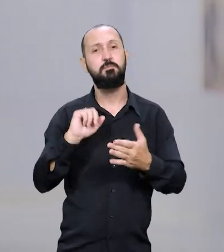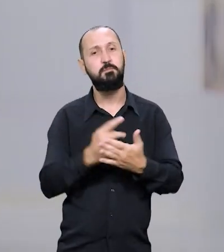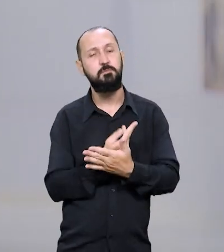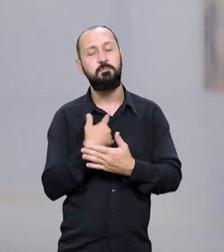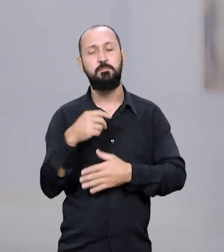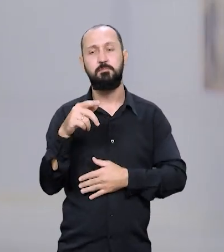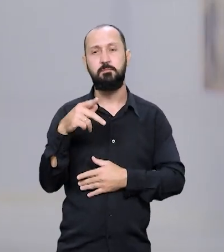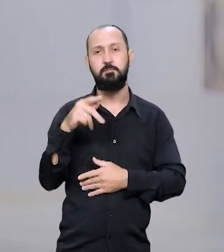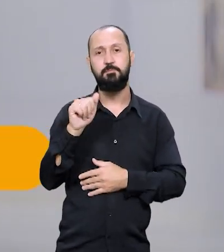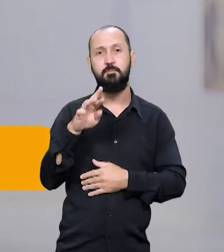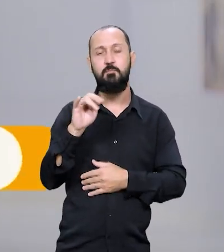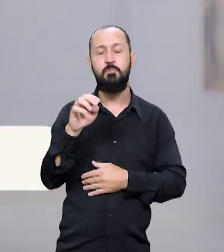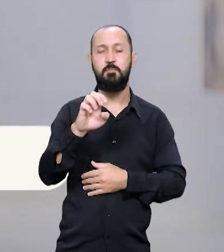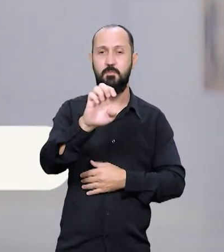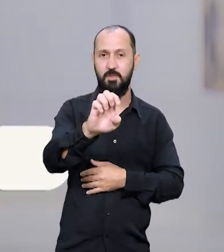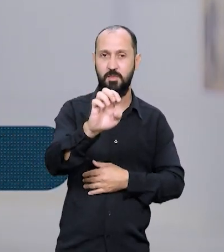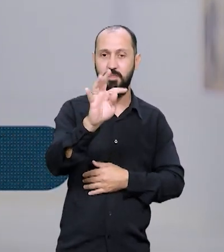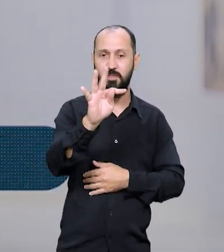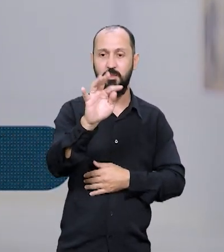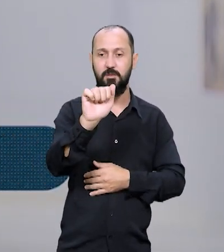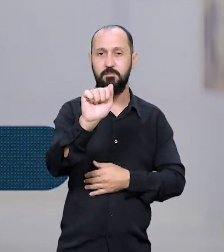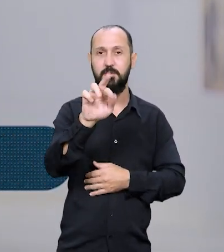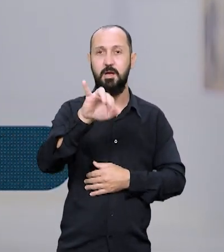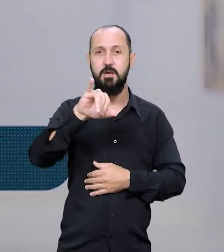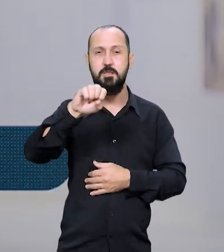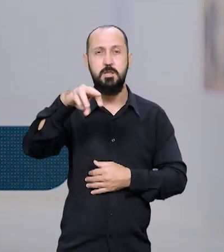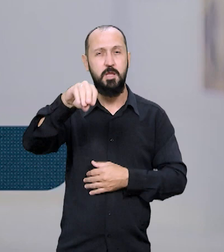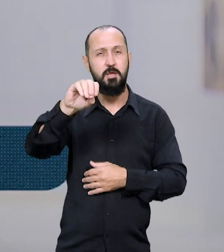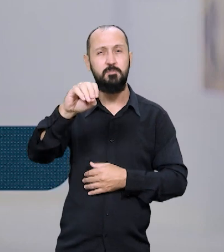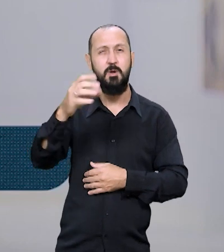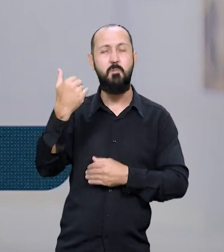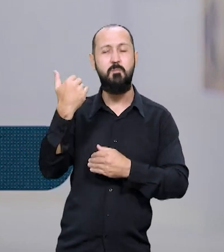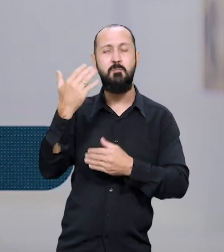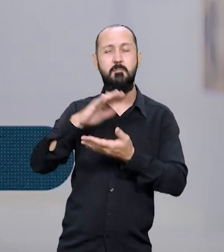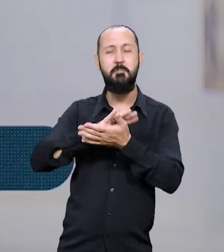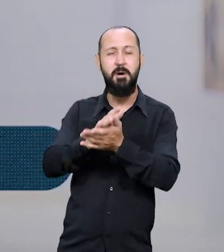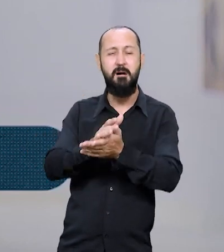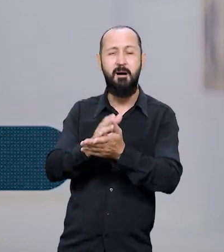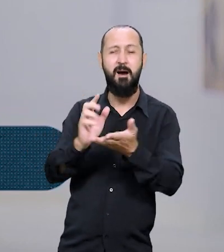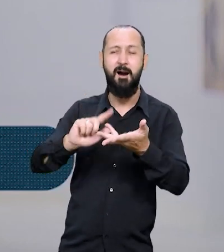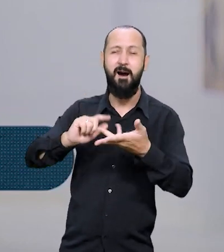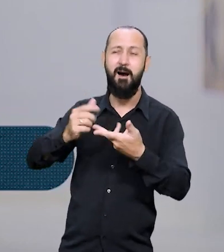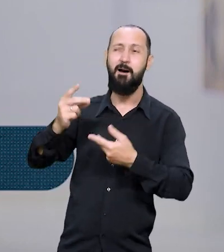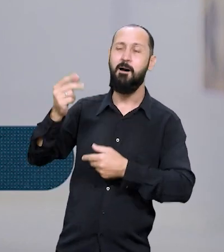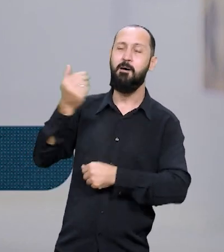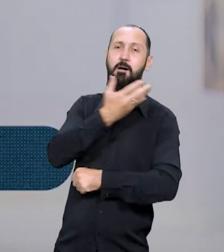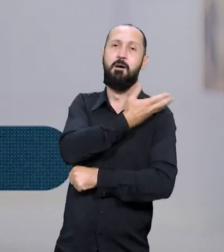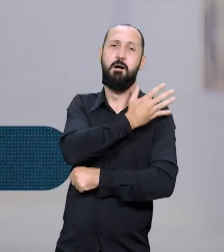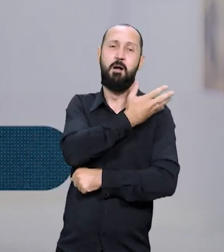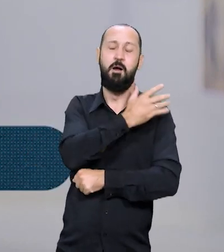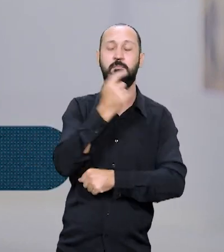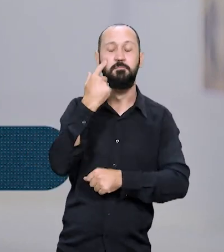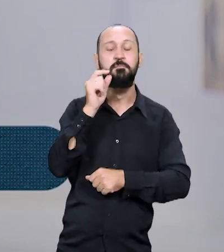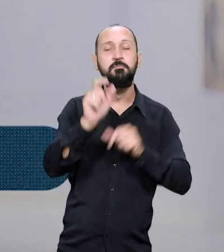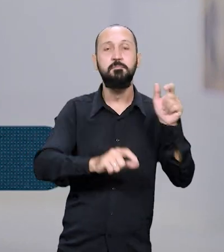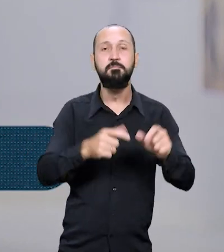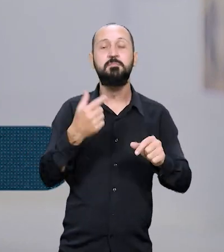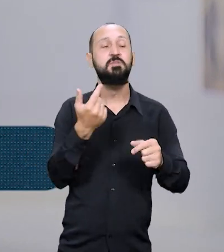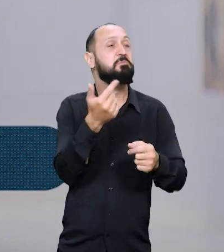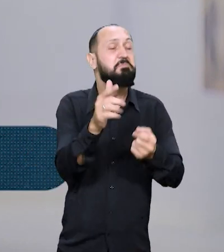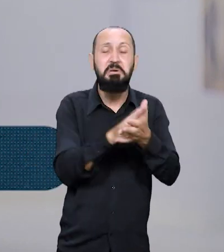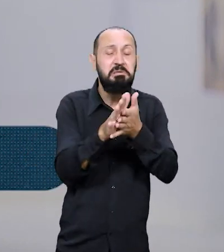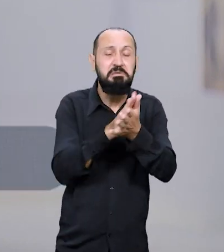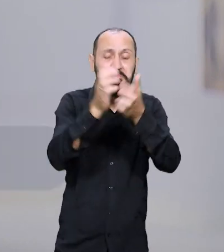aconteceu com a Patrícia tem nome, etarismo. É um preconceito antigo e que está em todo lugar. É a discriminação